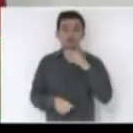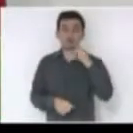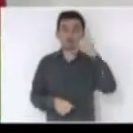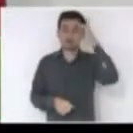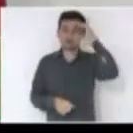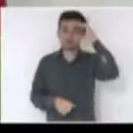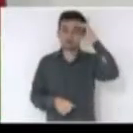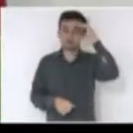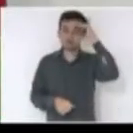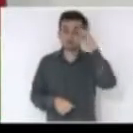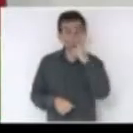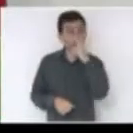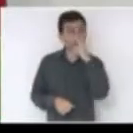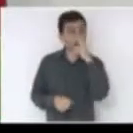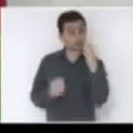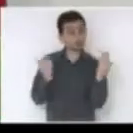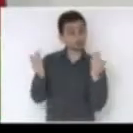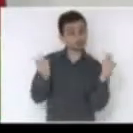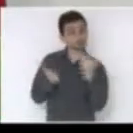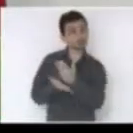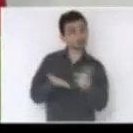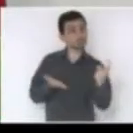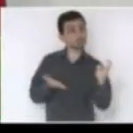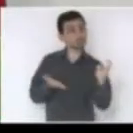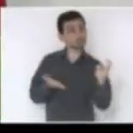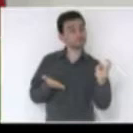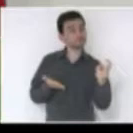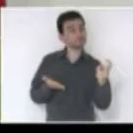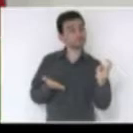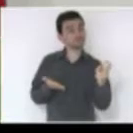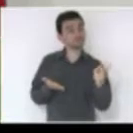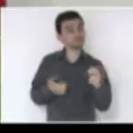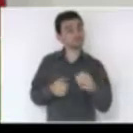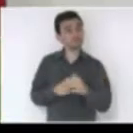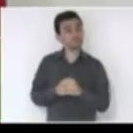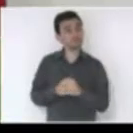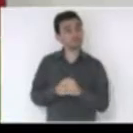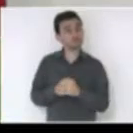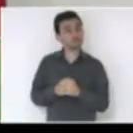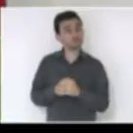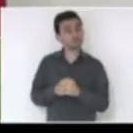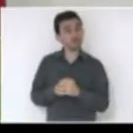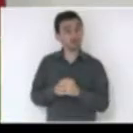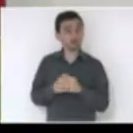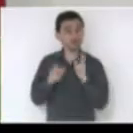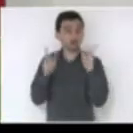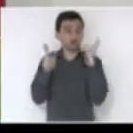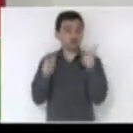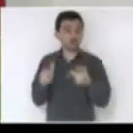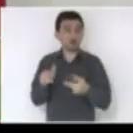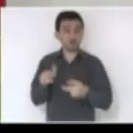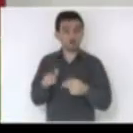isso aqui, aquilo seria, o crime da presidente Dilma seria